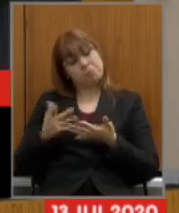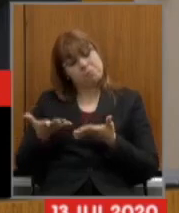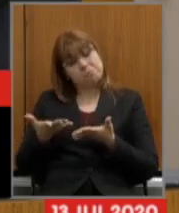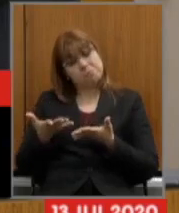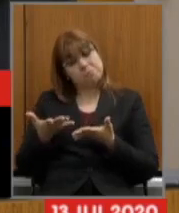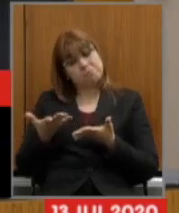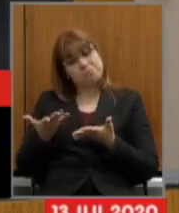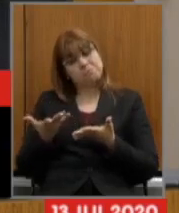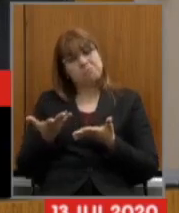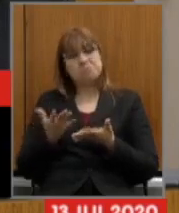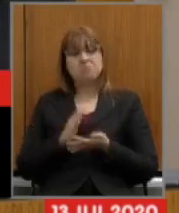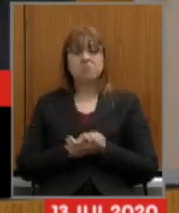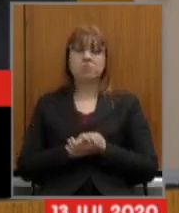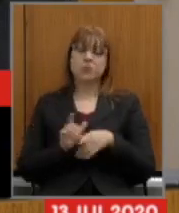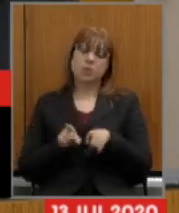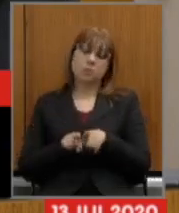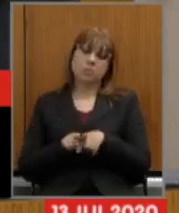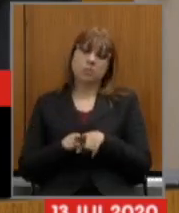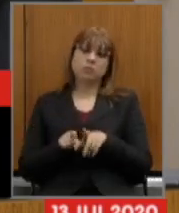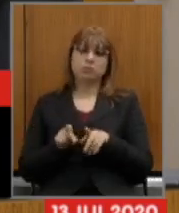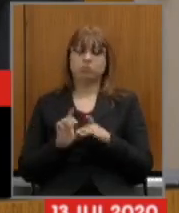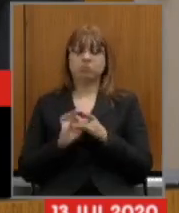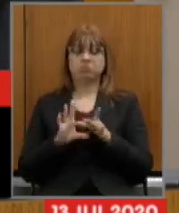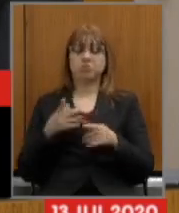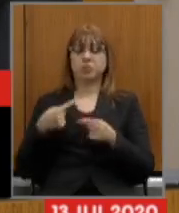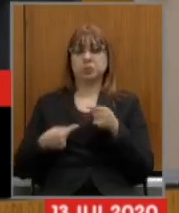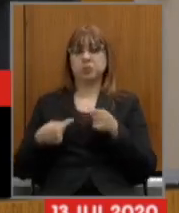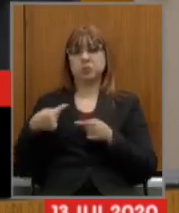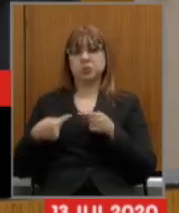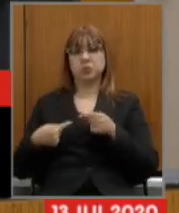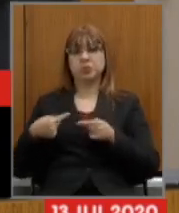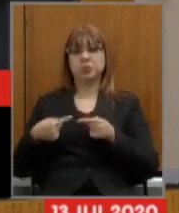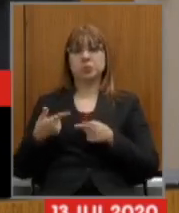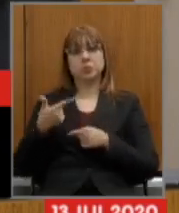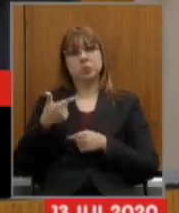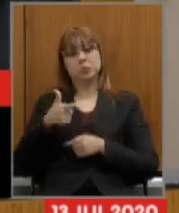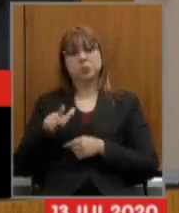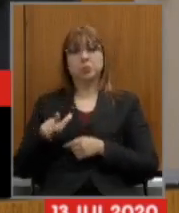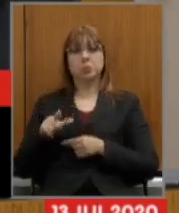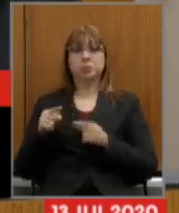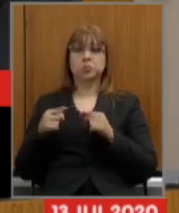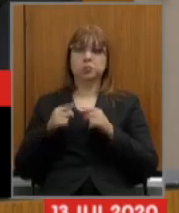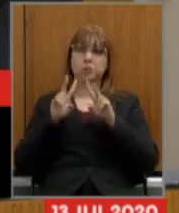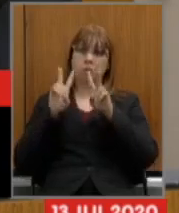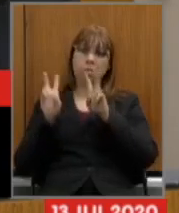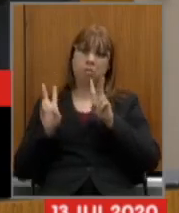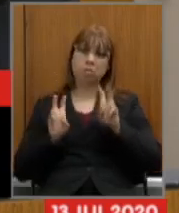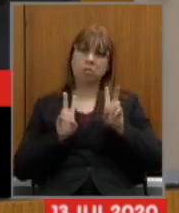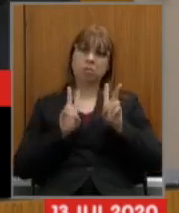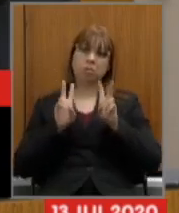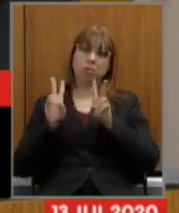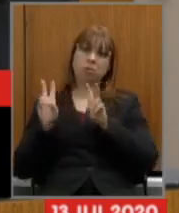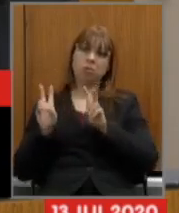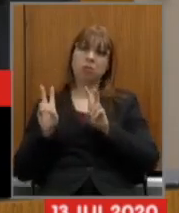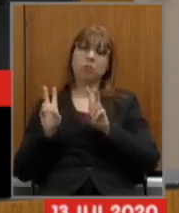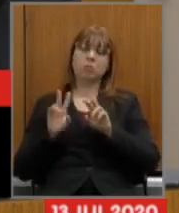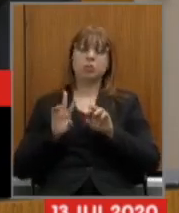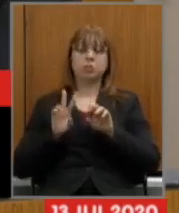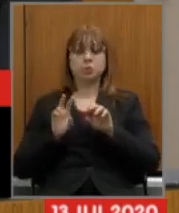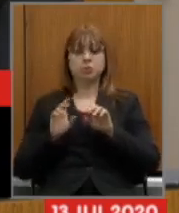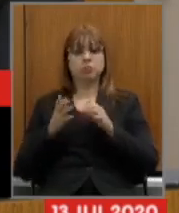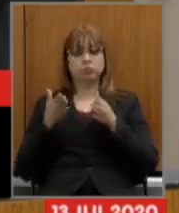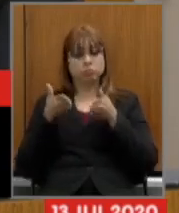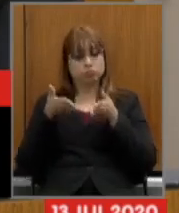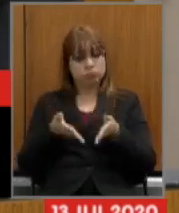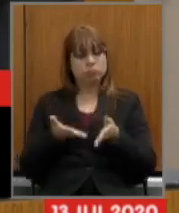estamos abertos para discutir outras questões que tem a ver com a alíquota geral com as faixas de